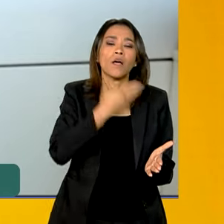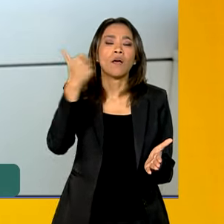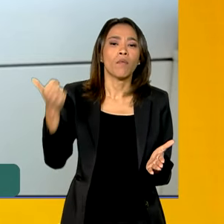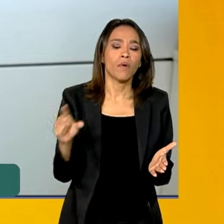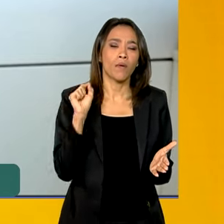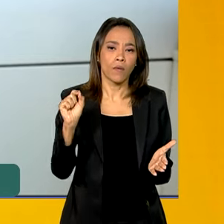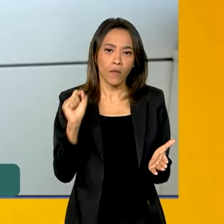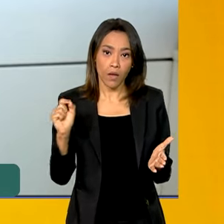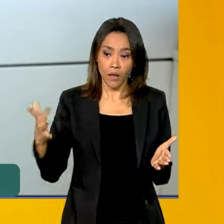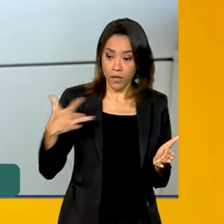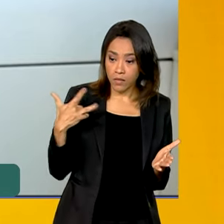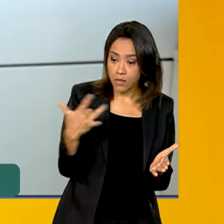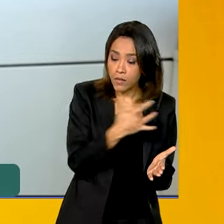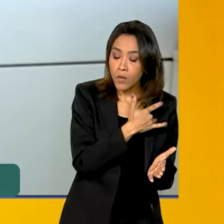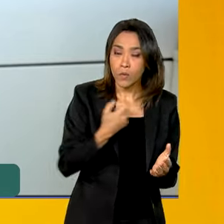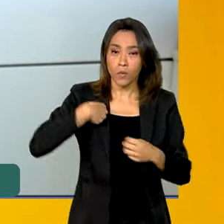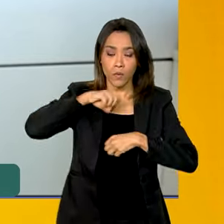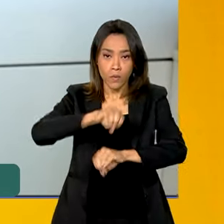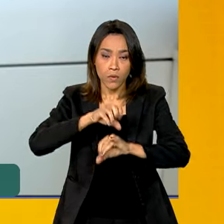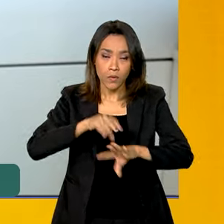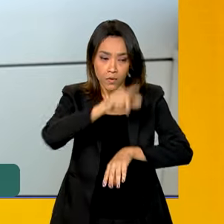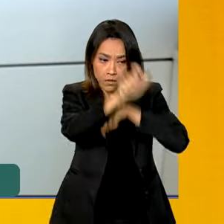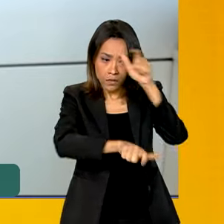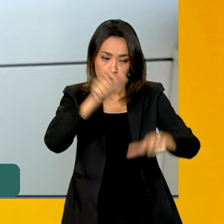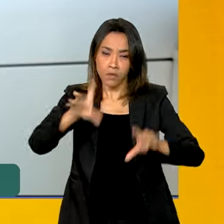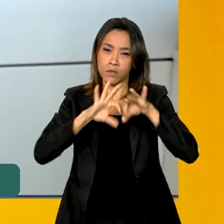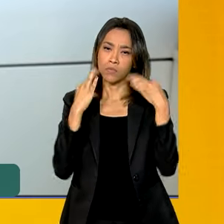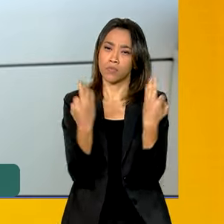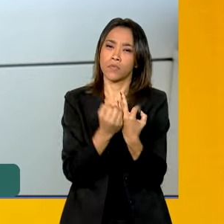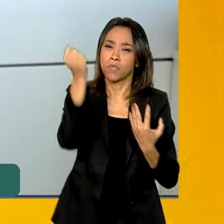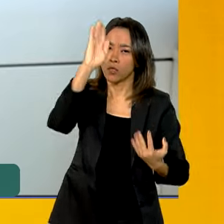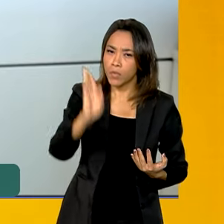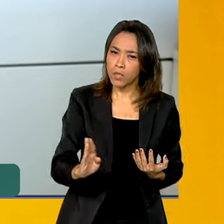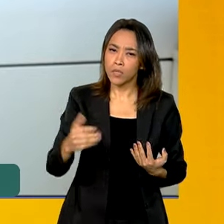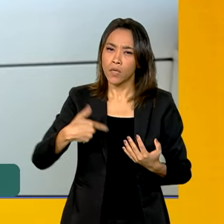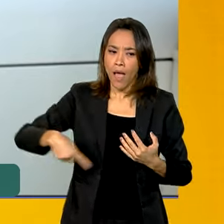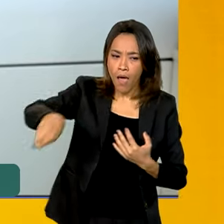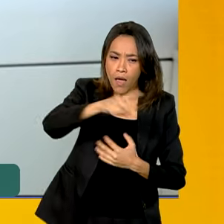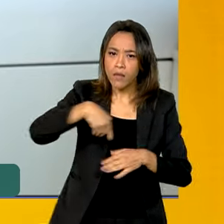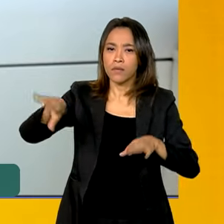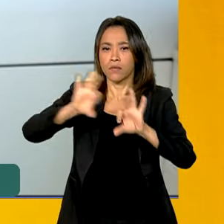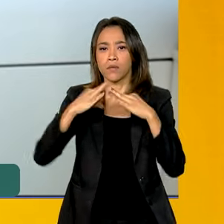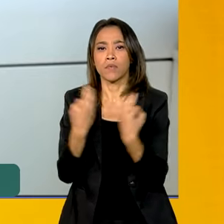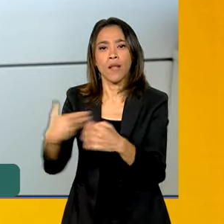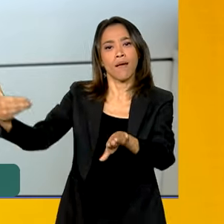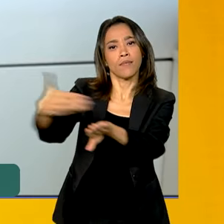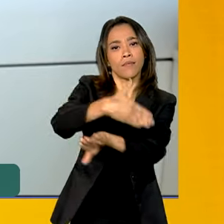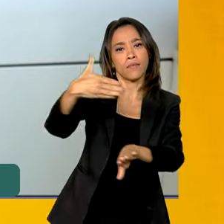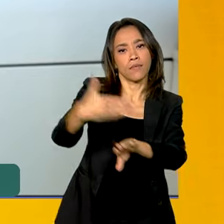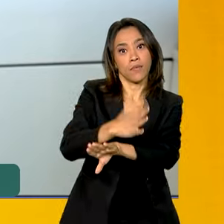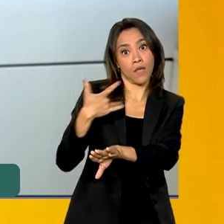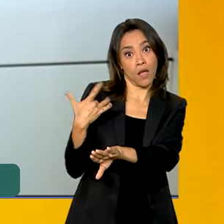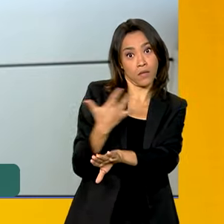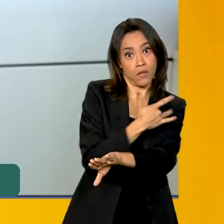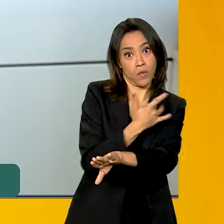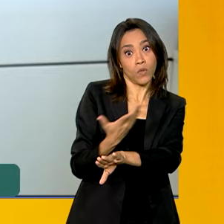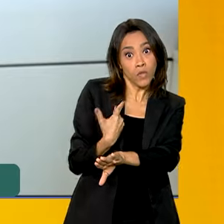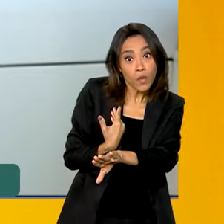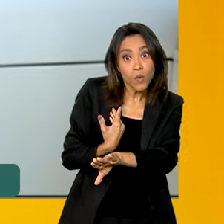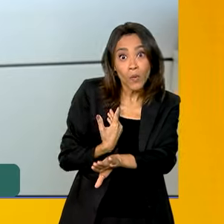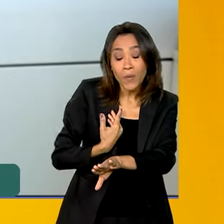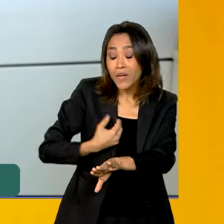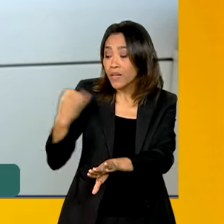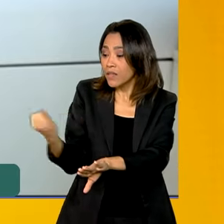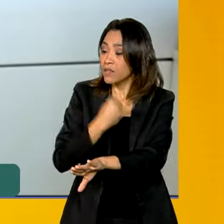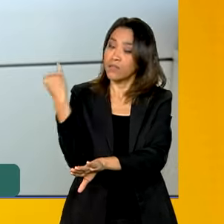índices de saúde e educação das famílias brasileiras, ao acesso dessas famílias à saúde e à educação. Então, o Bolsa Família tem um papel